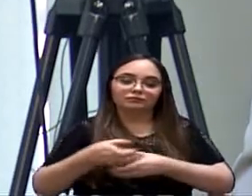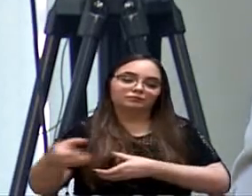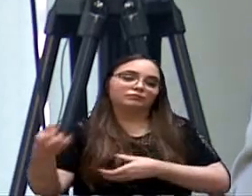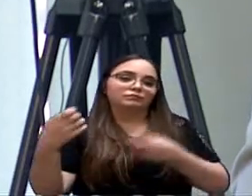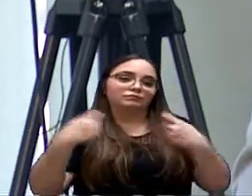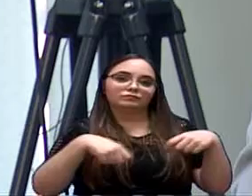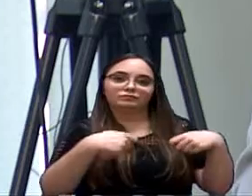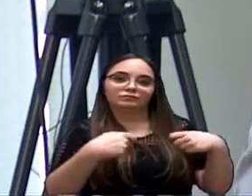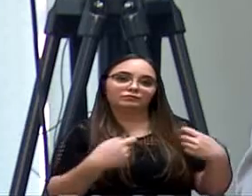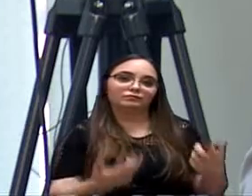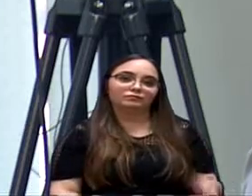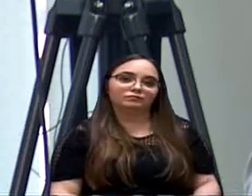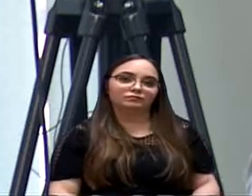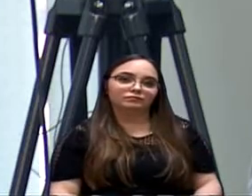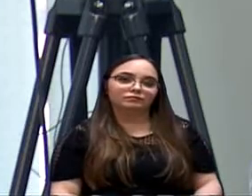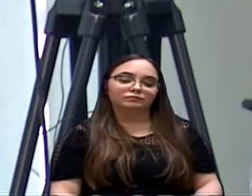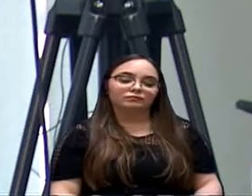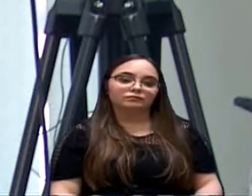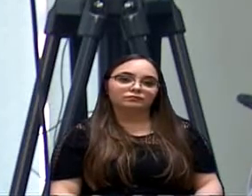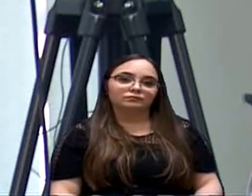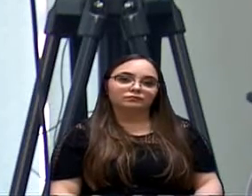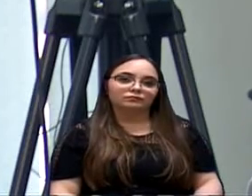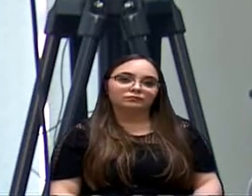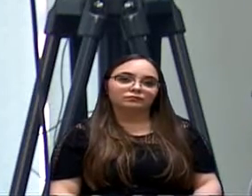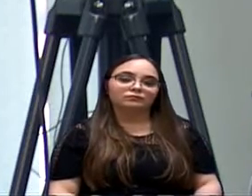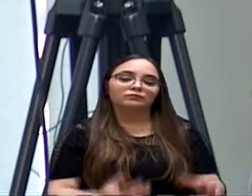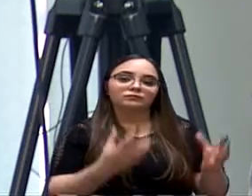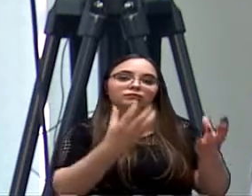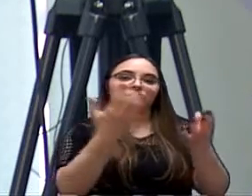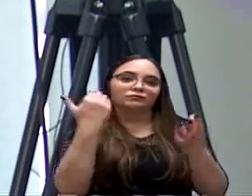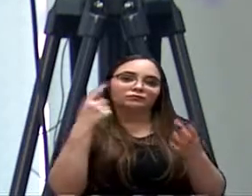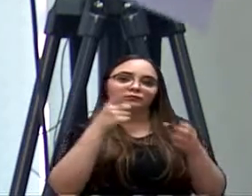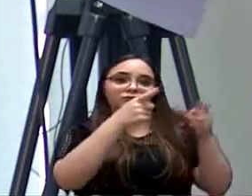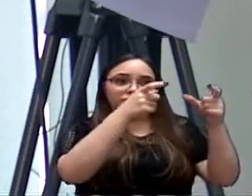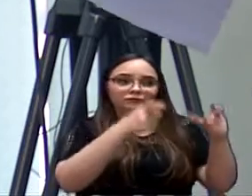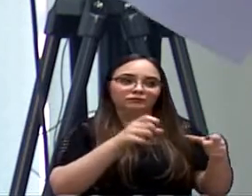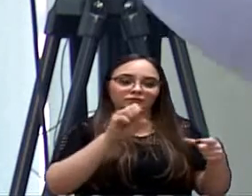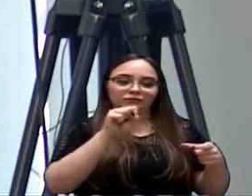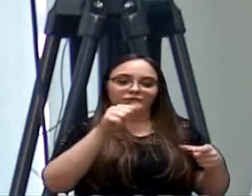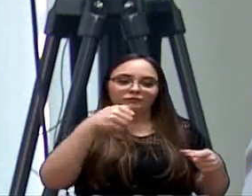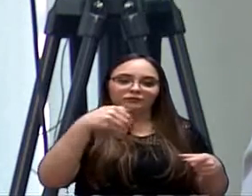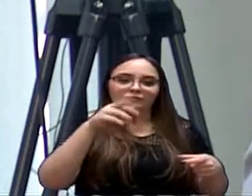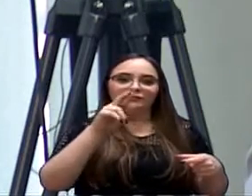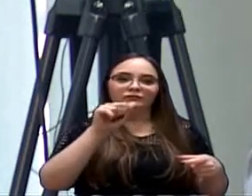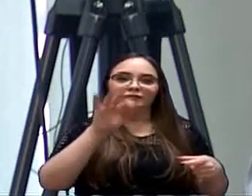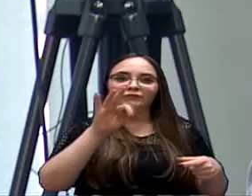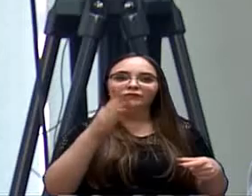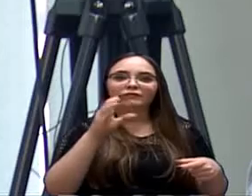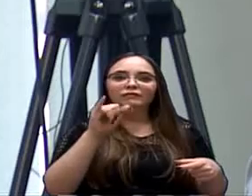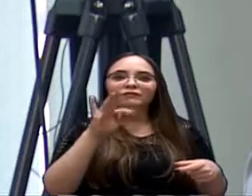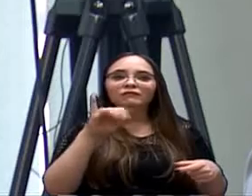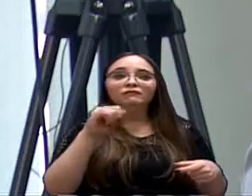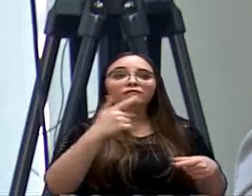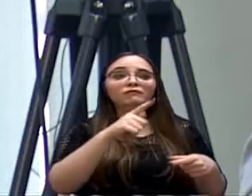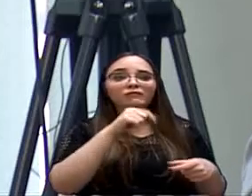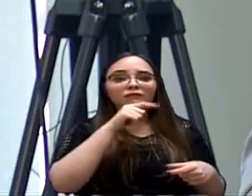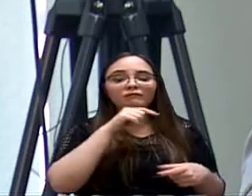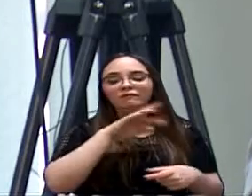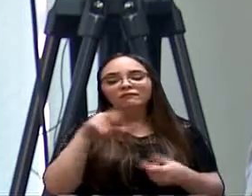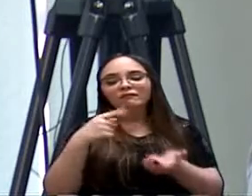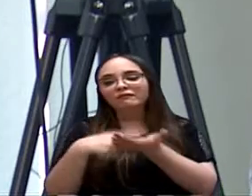se juntaram para levar água para lá. Mas quem disse que nós temos água? Daqui a pouquinho, a gente vai ver se a gente tem água.